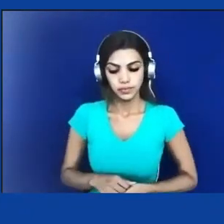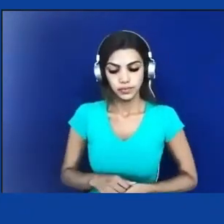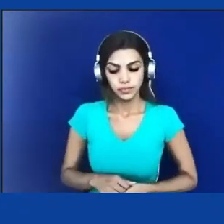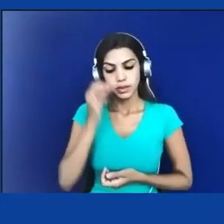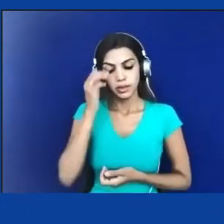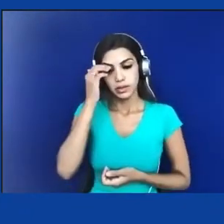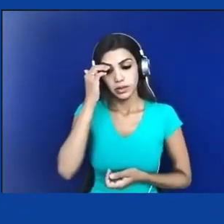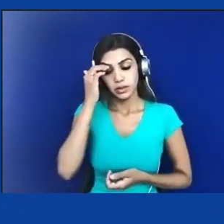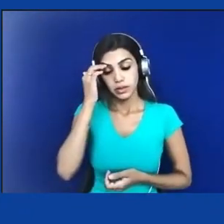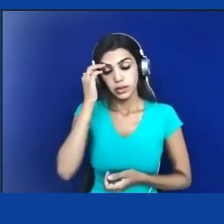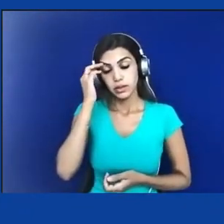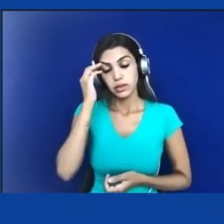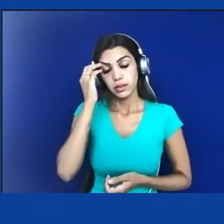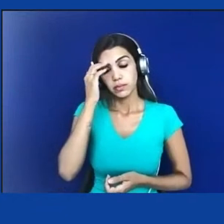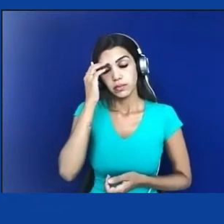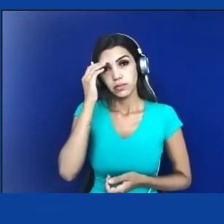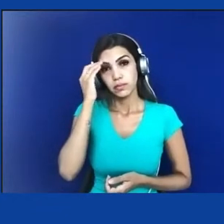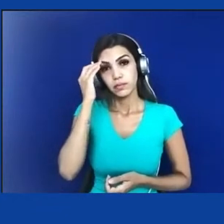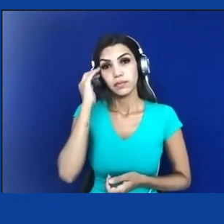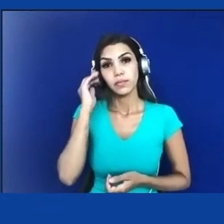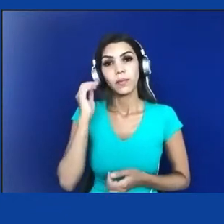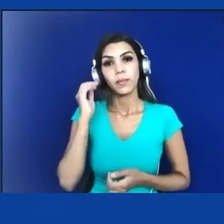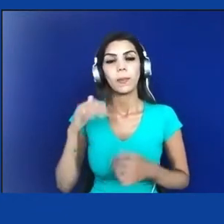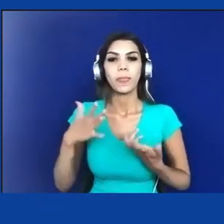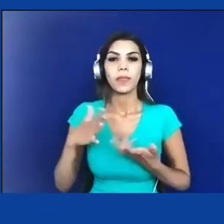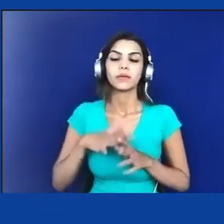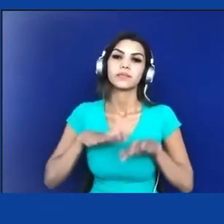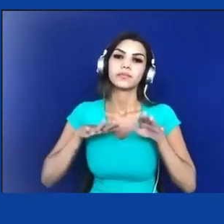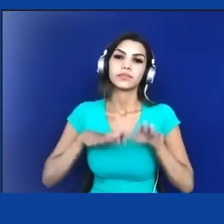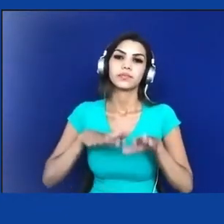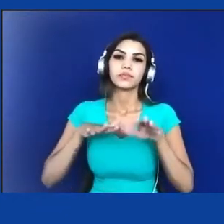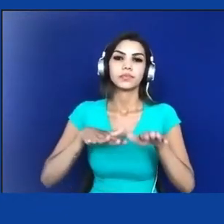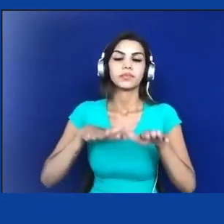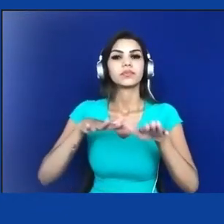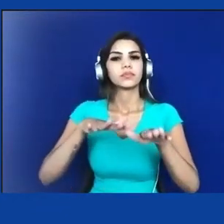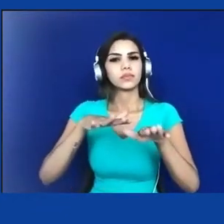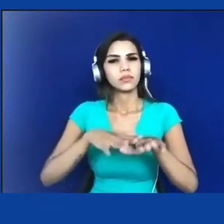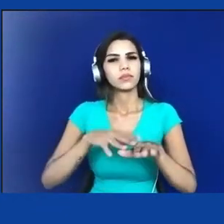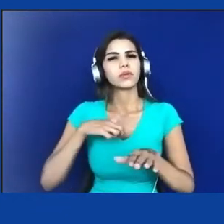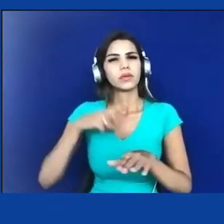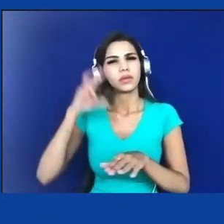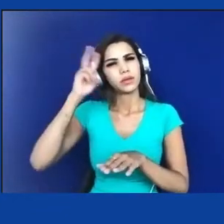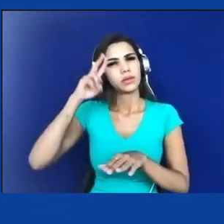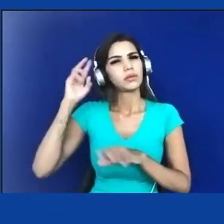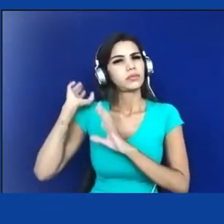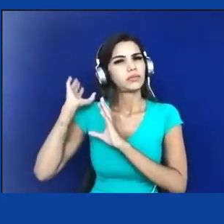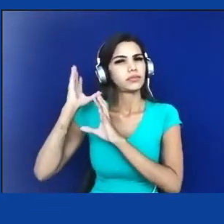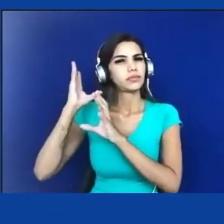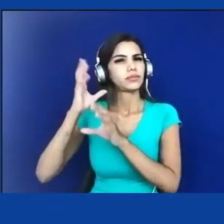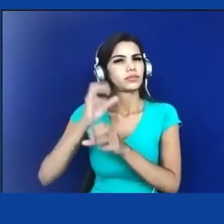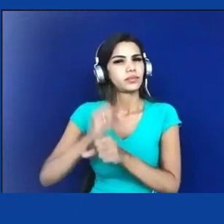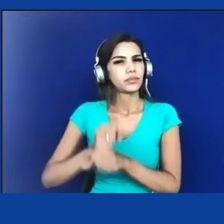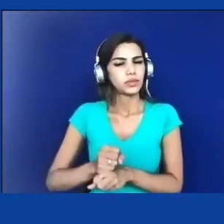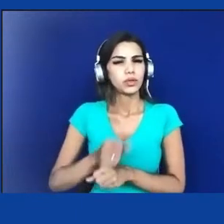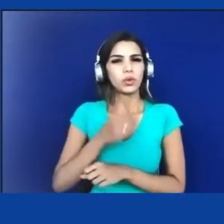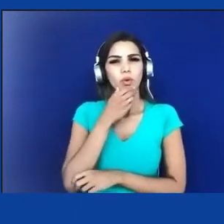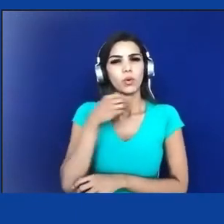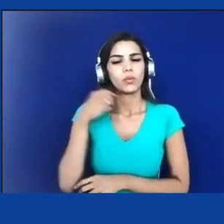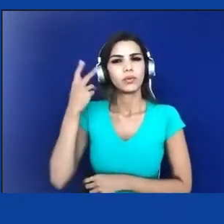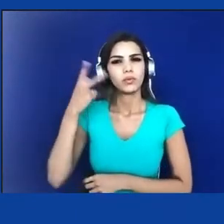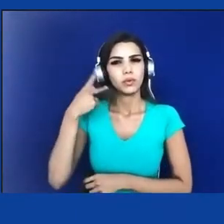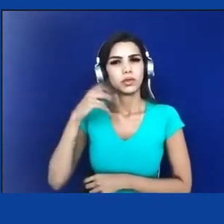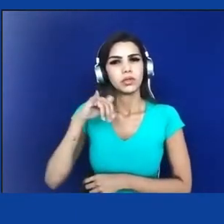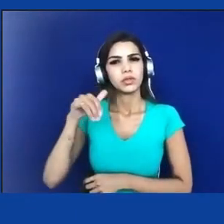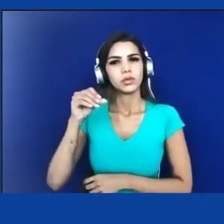tem atrás de si uma longa história que foi cartografada pelo cientista político e historiador José Augusto Paga, que é a